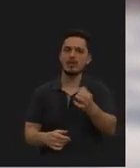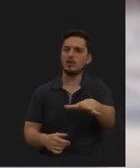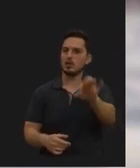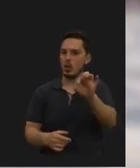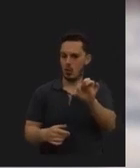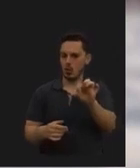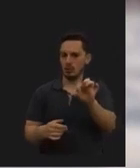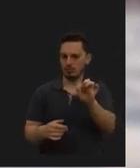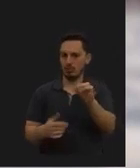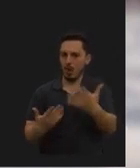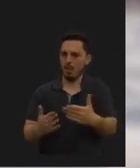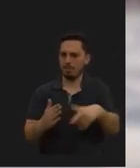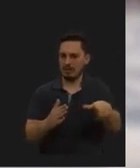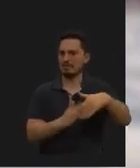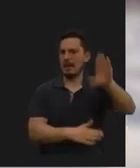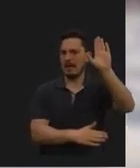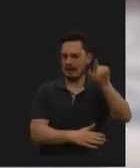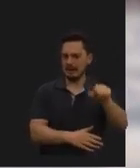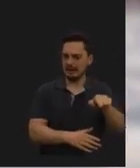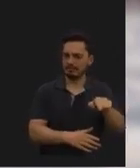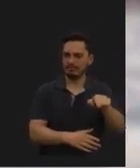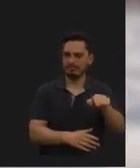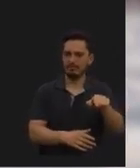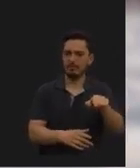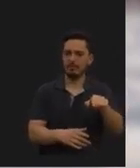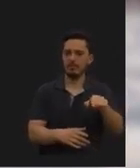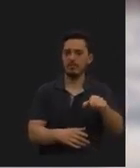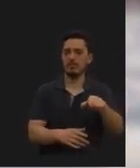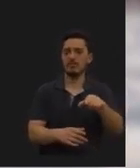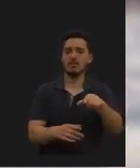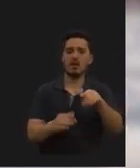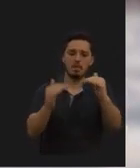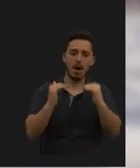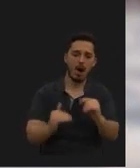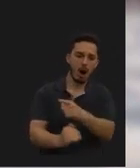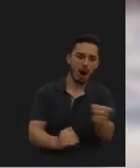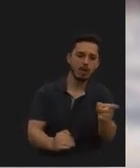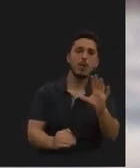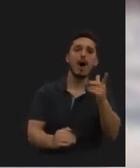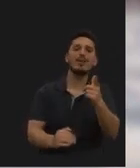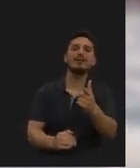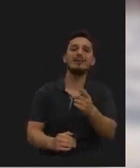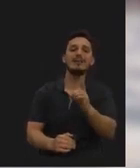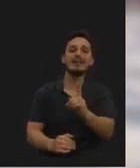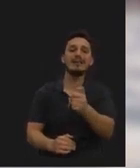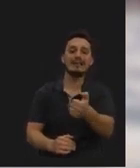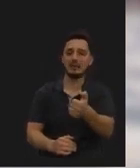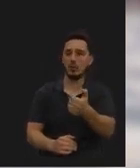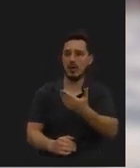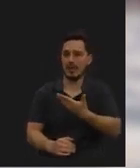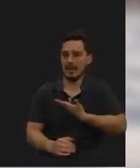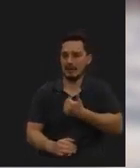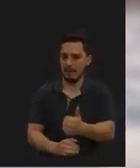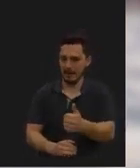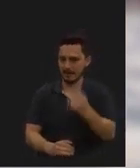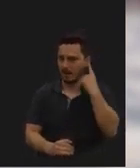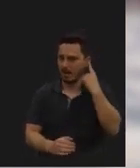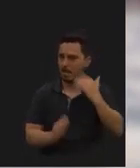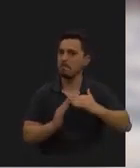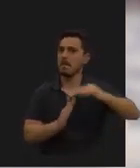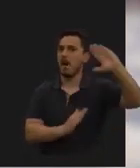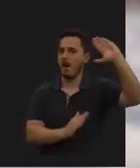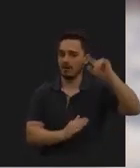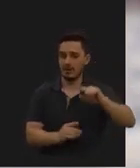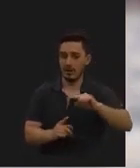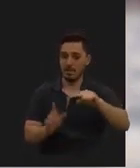hoje em dia. Está ali em baixo, quando se passam dos 65 decibéis. E estas medidas